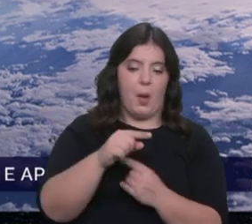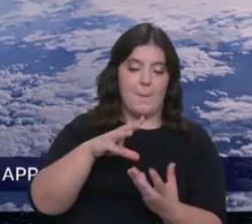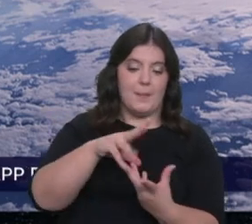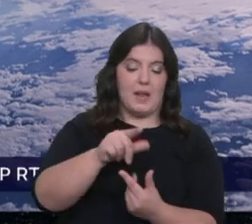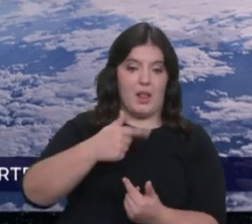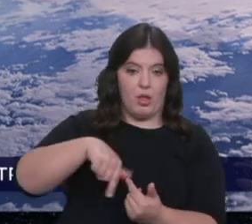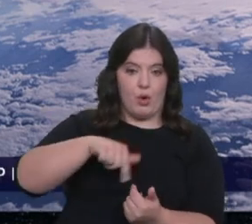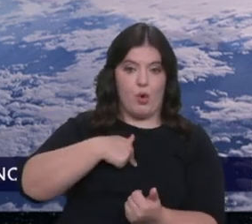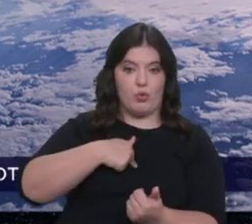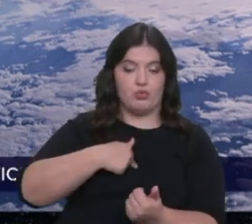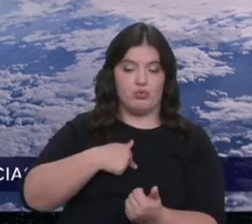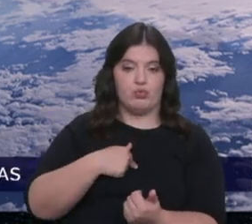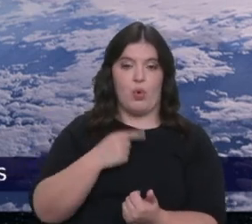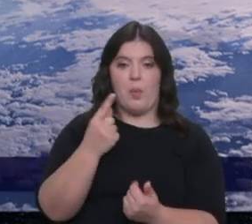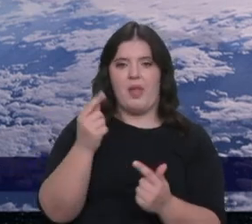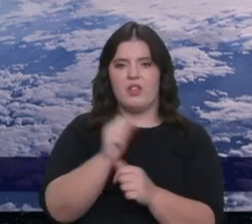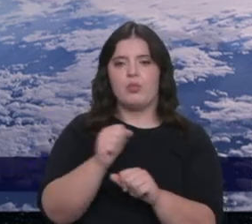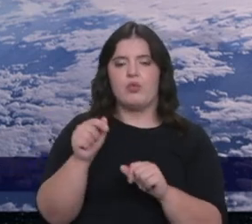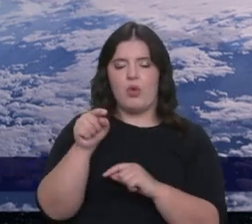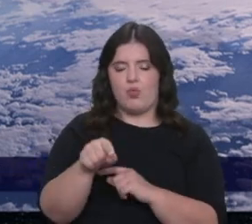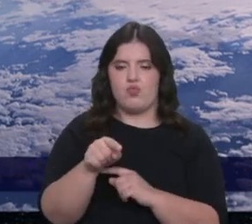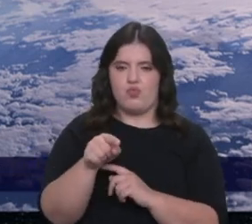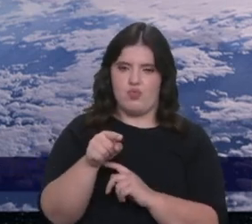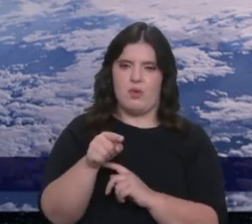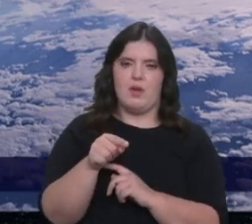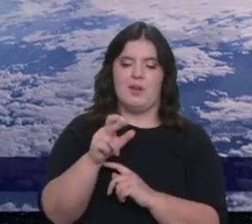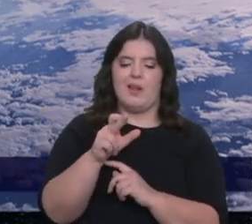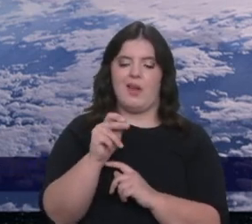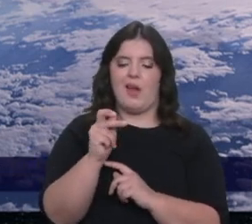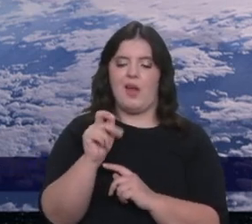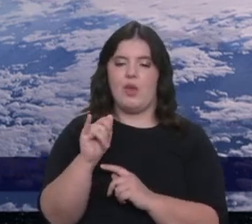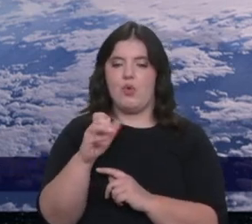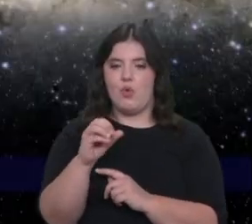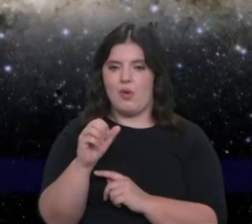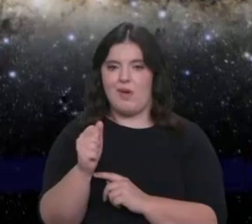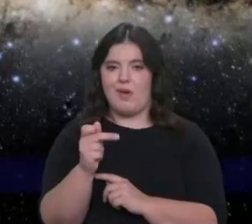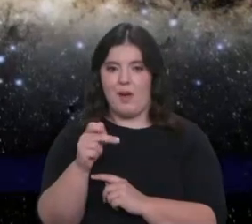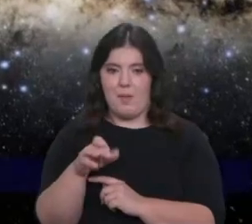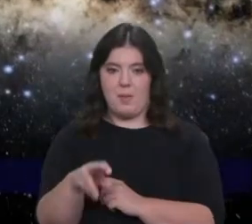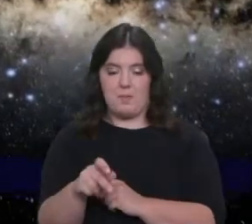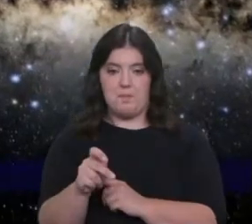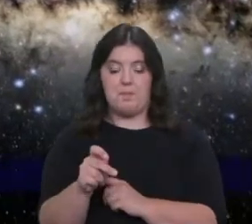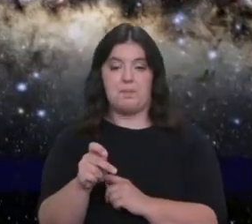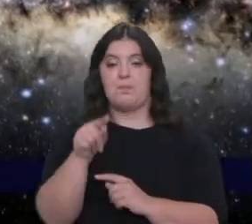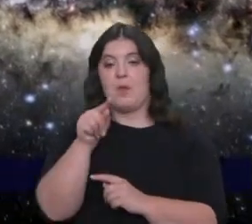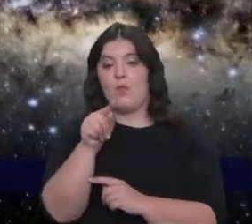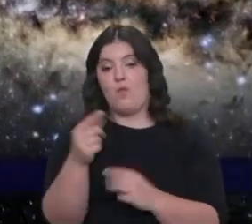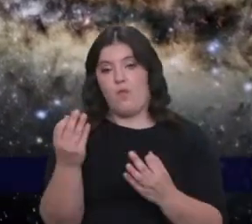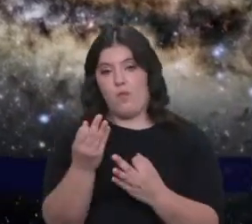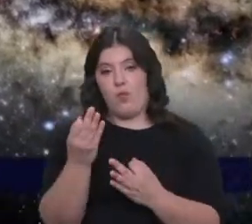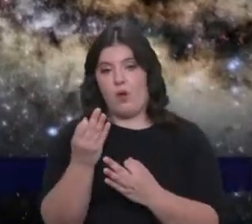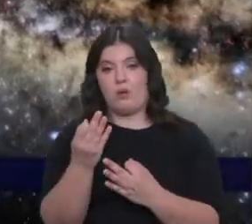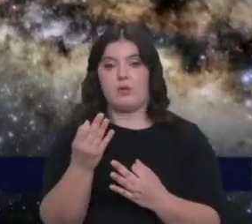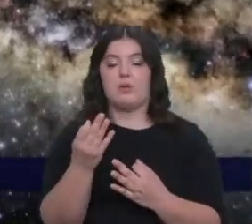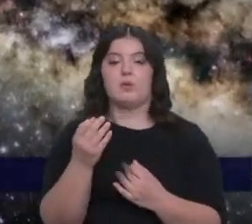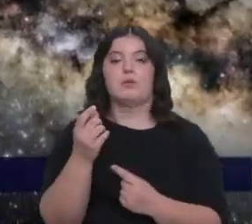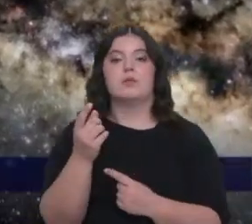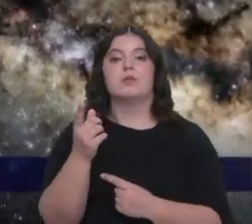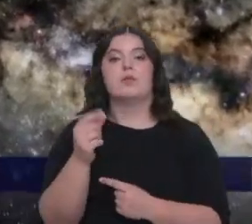de uma destas explosões de raios de gama. E foi, inclusive, a missão